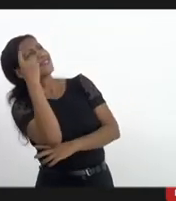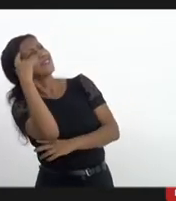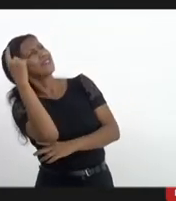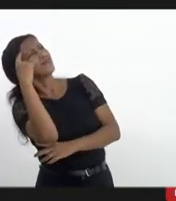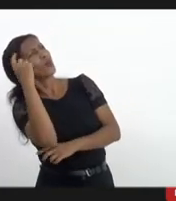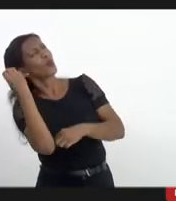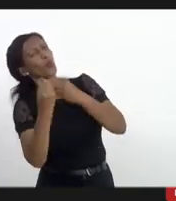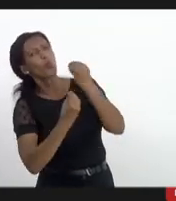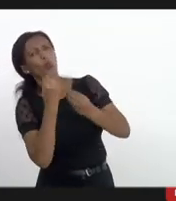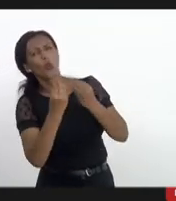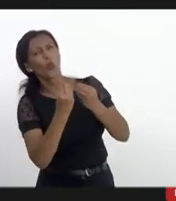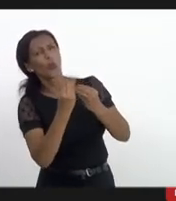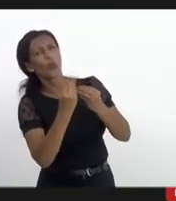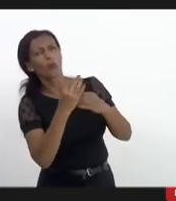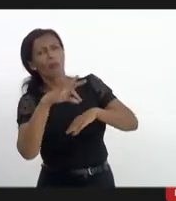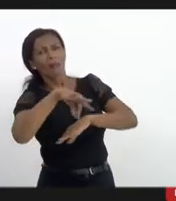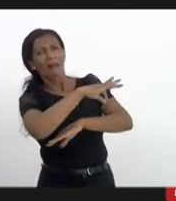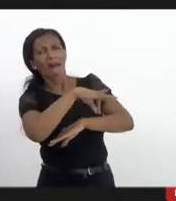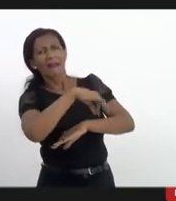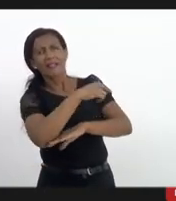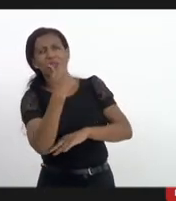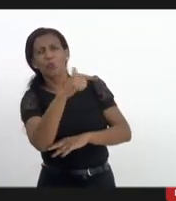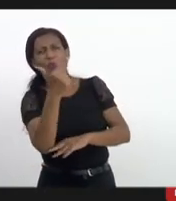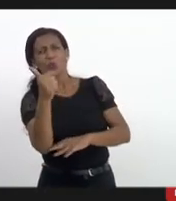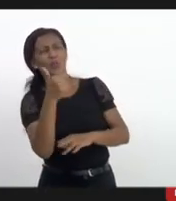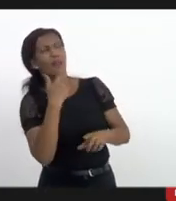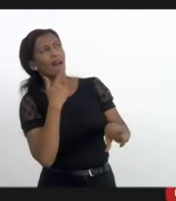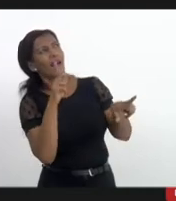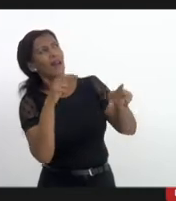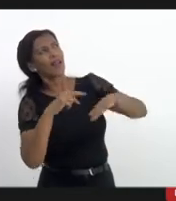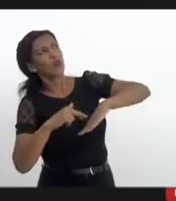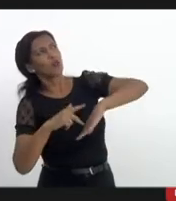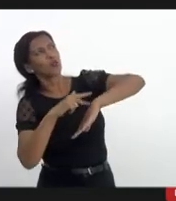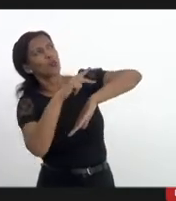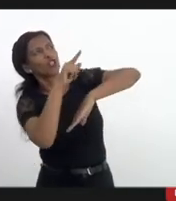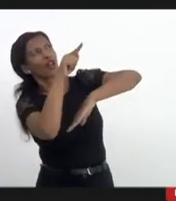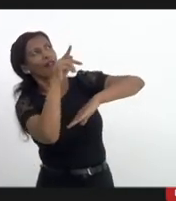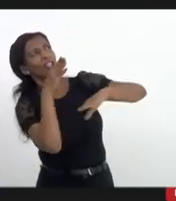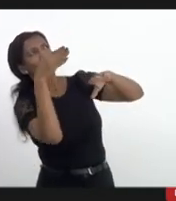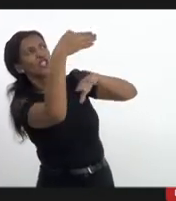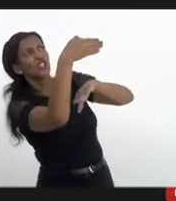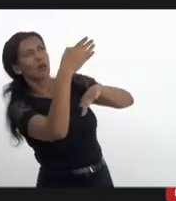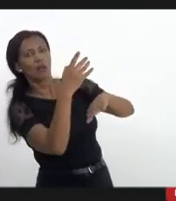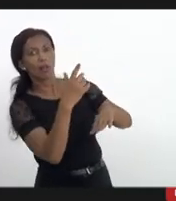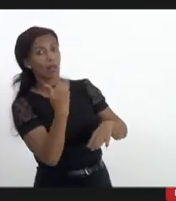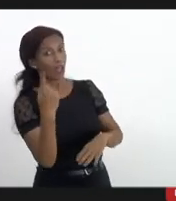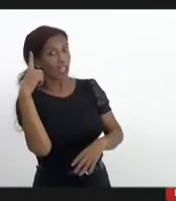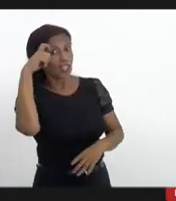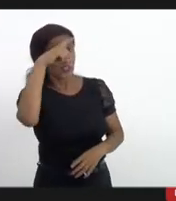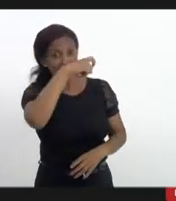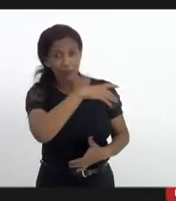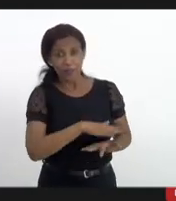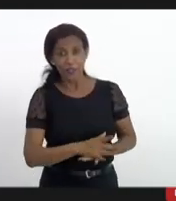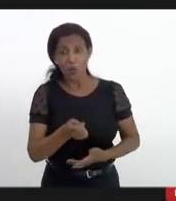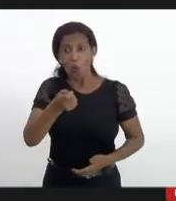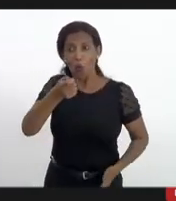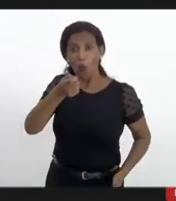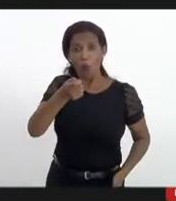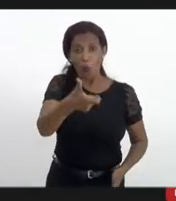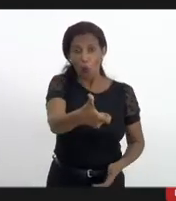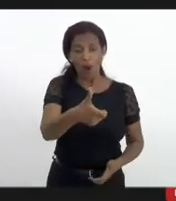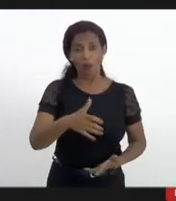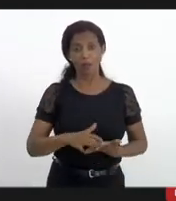aquela arquitetura simples do tipo eu entro nessa porta subescada e estou naquela casa muitas das vezes é quase que um